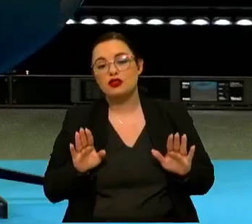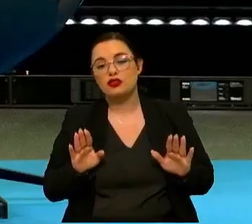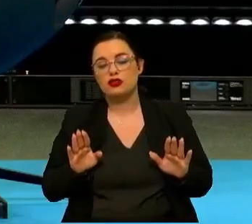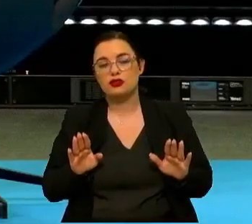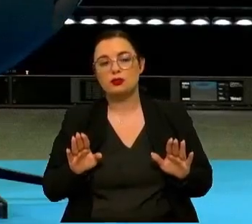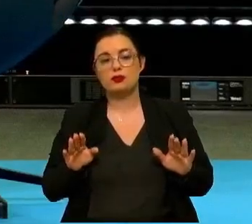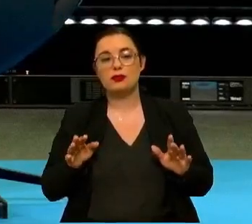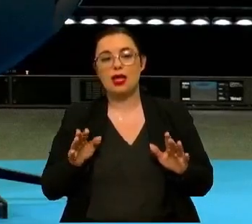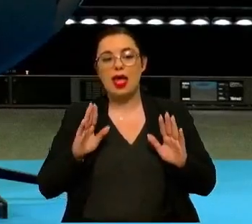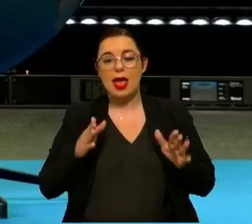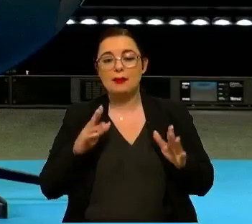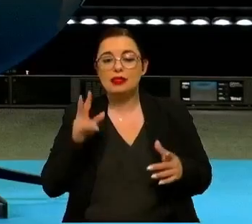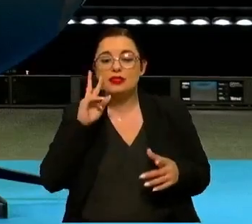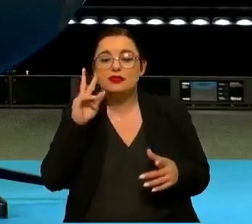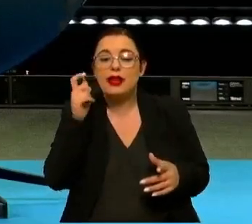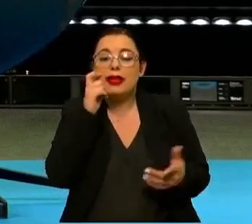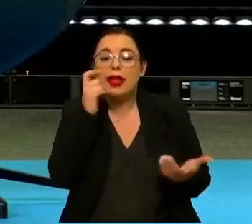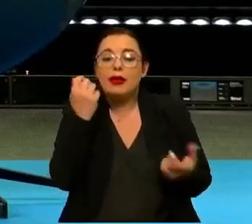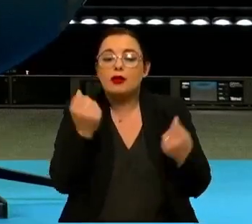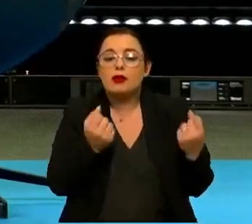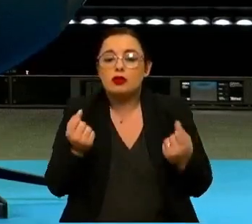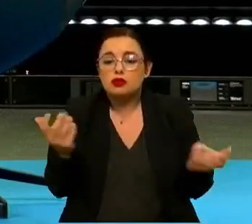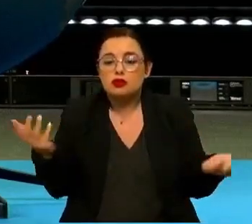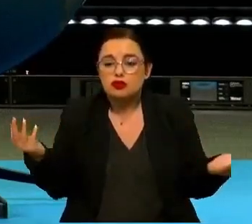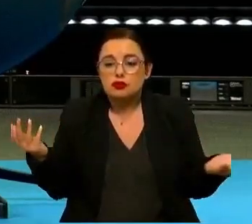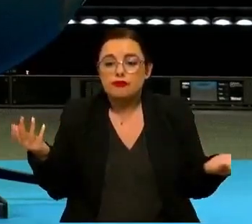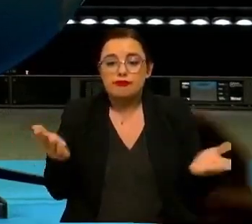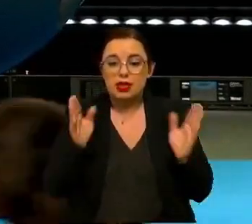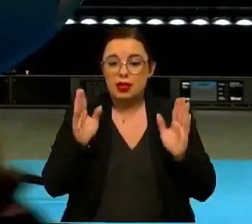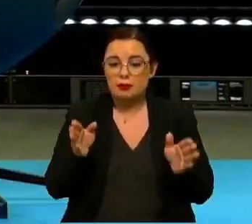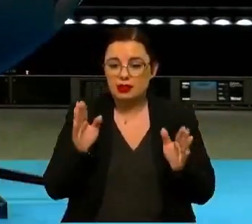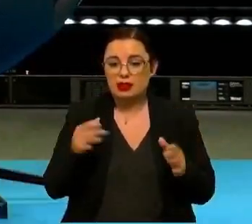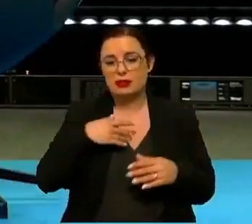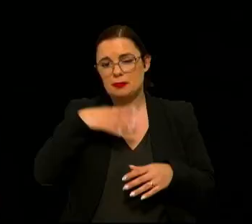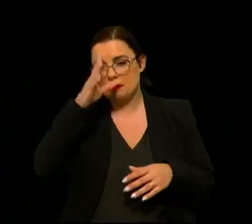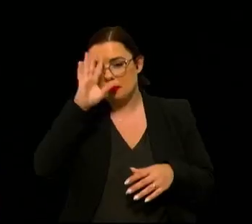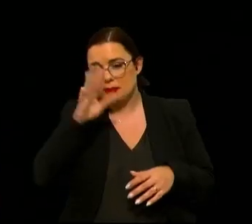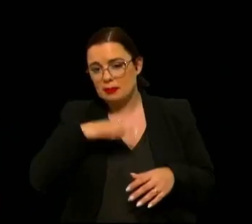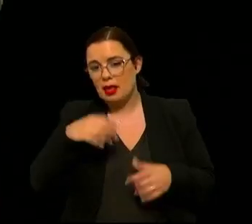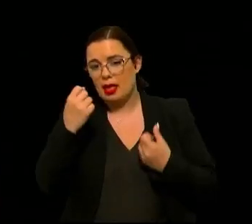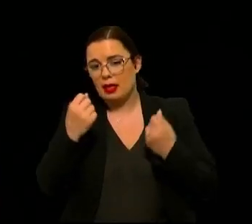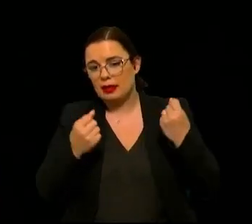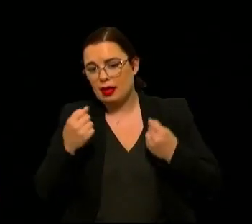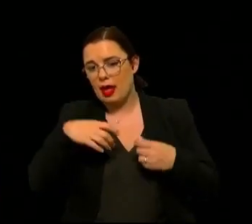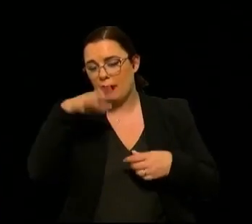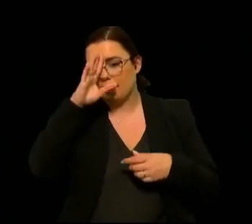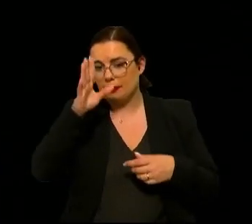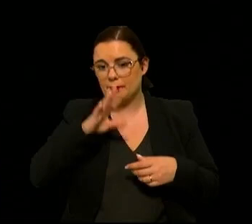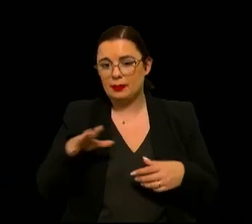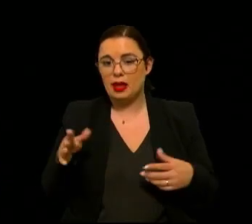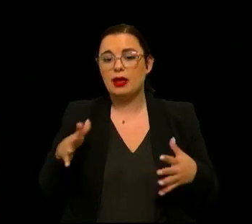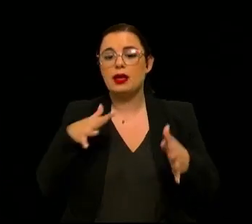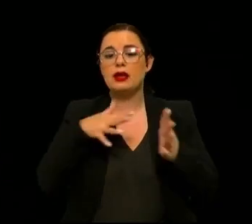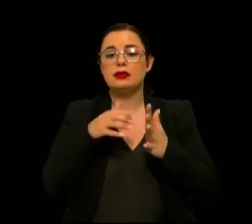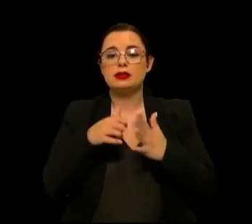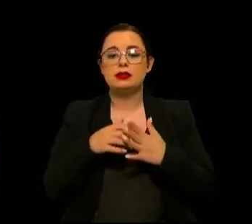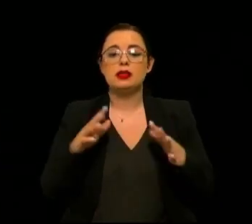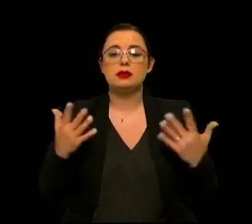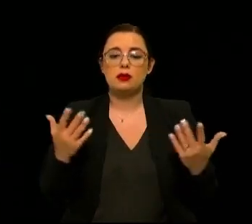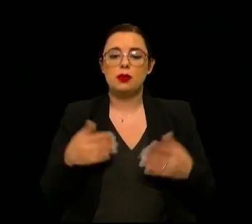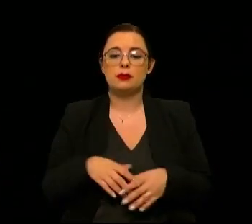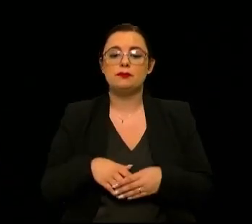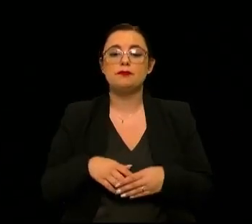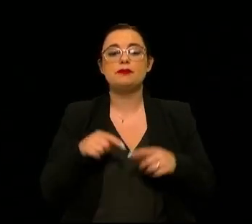é preciso identificar quem é o condutor portanto sabemos quem é o veículo quem é o proprietário do veículo é preciso que se identifique quem o condutor